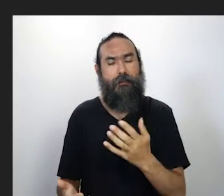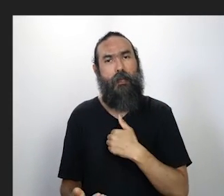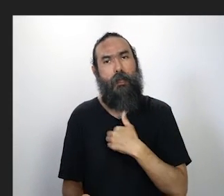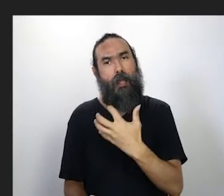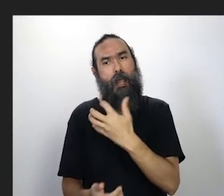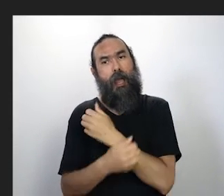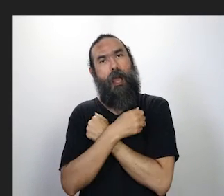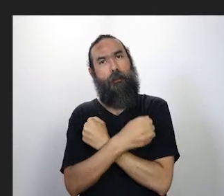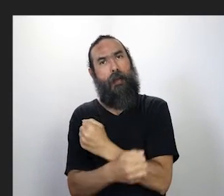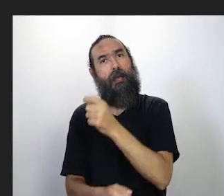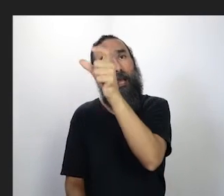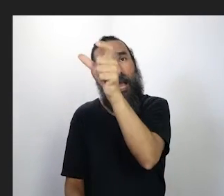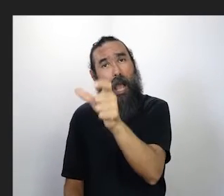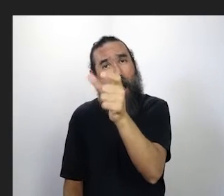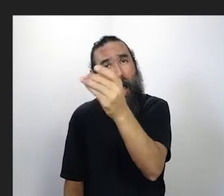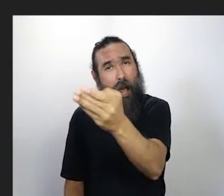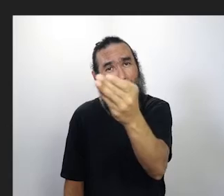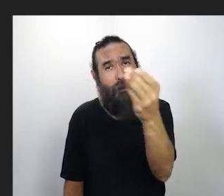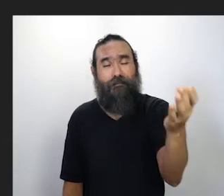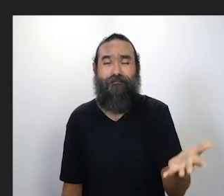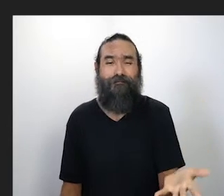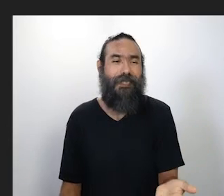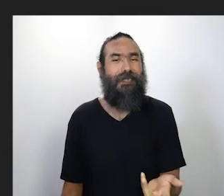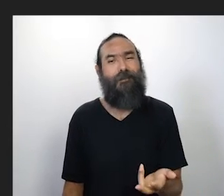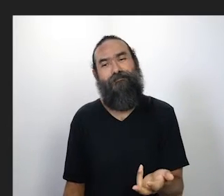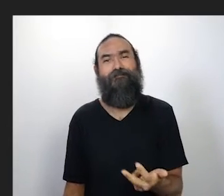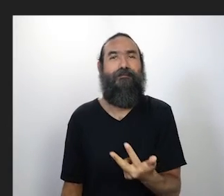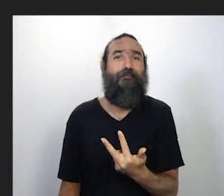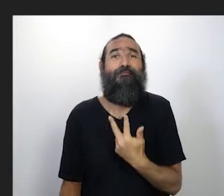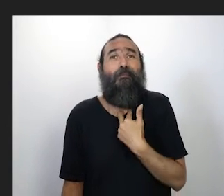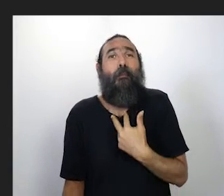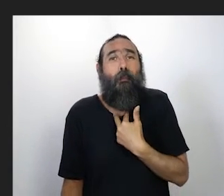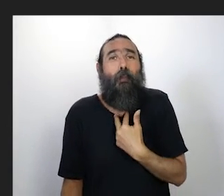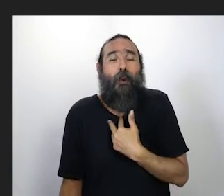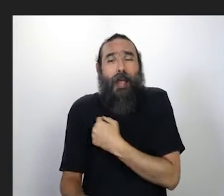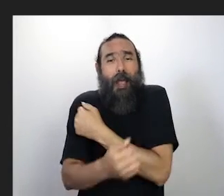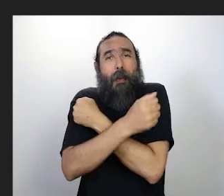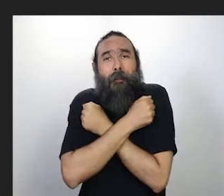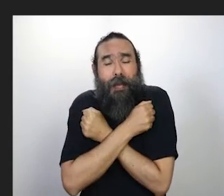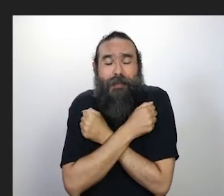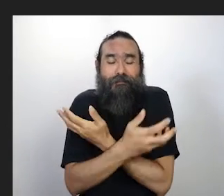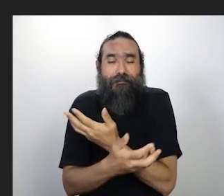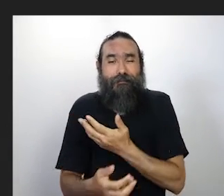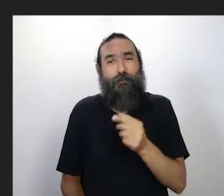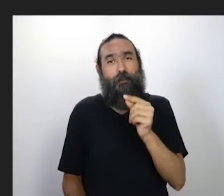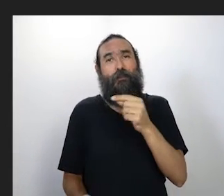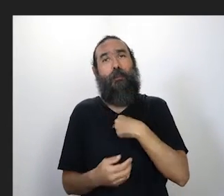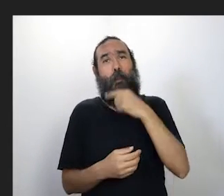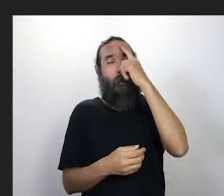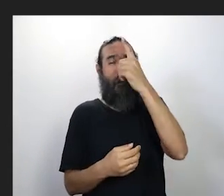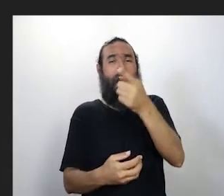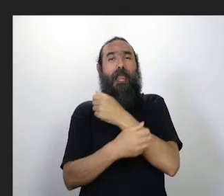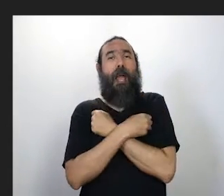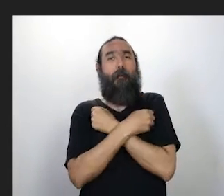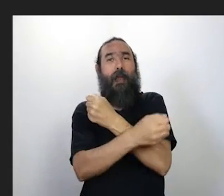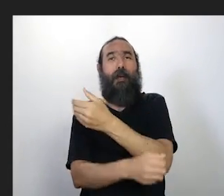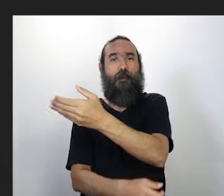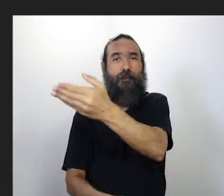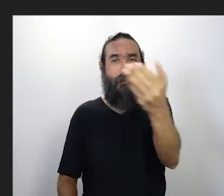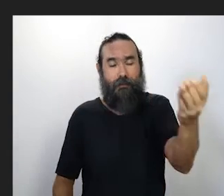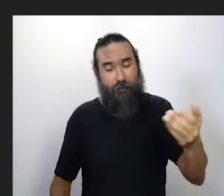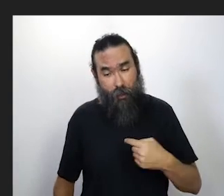Eu queria dar um abraço em cada um, pena que não dá, isso que é coisa que entristece, mas eu mando o abração para cada um.